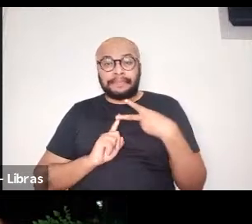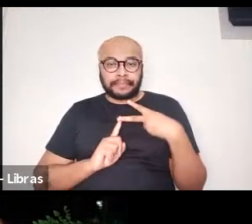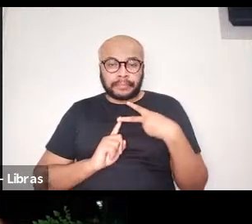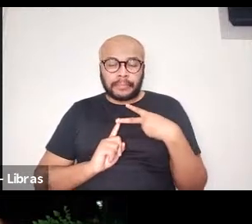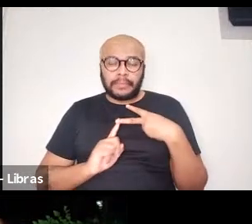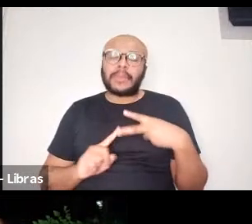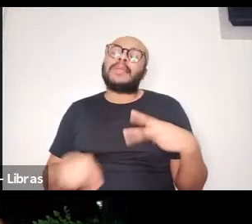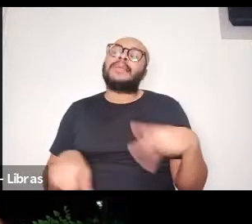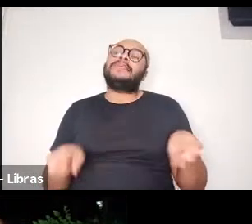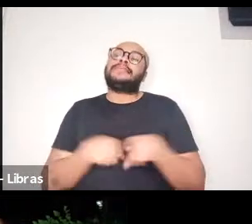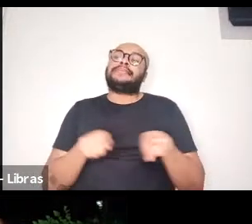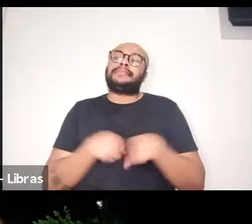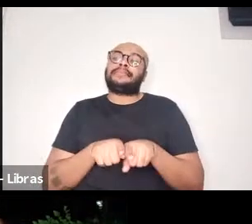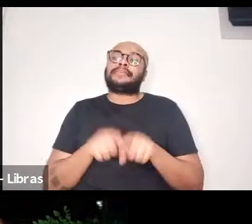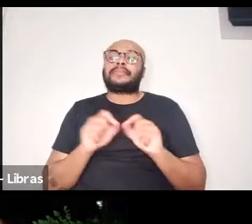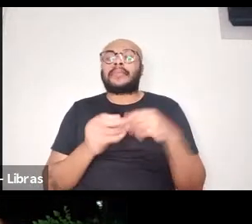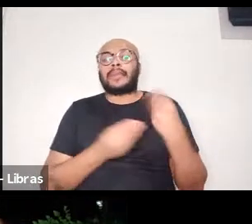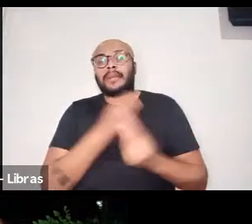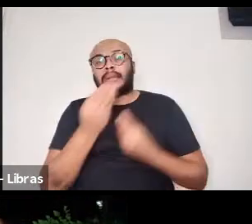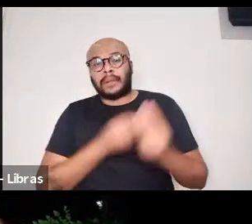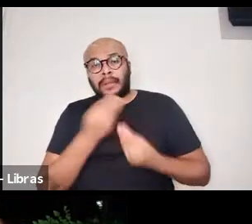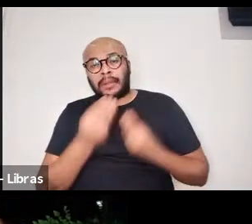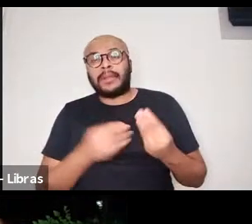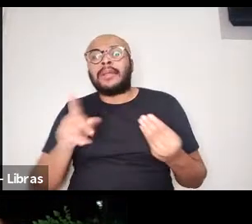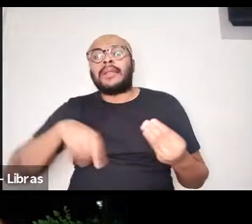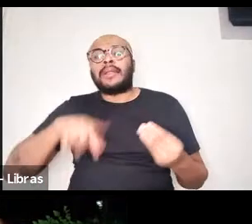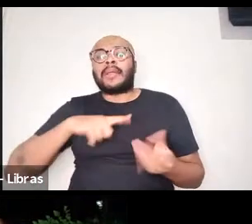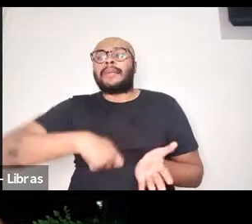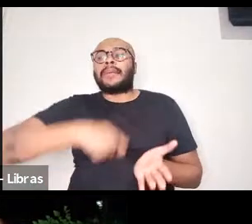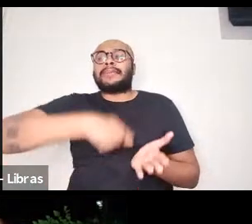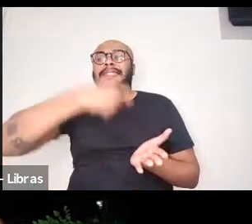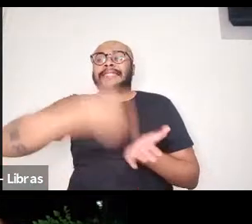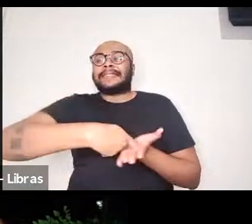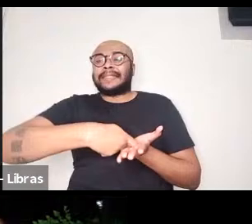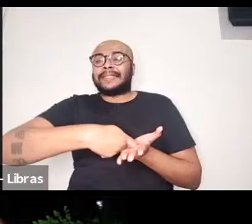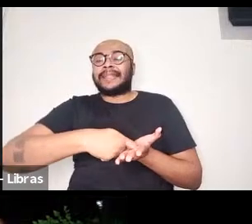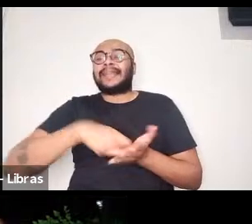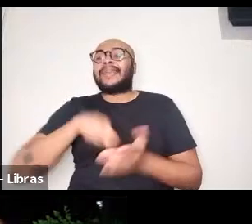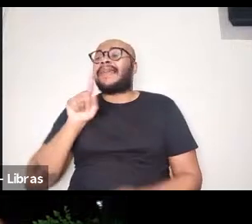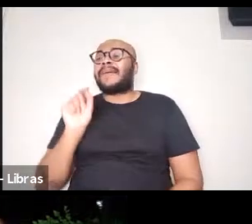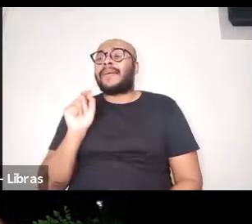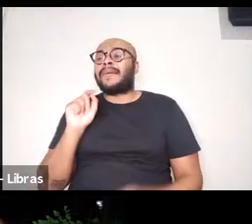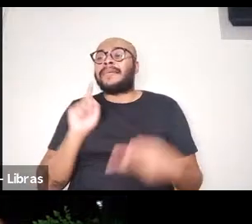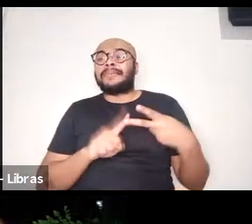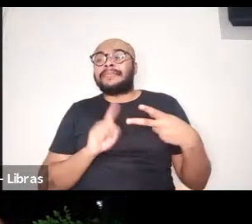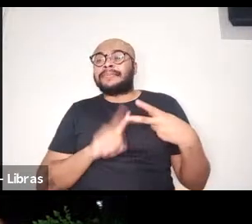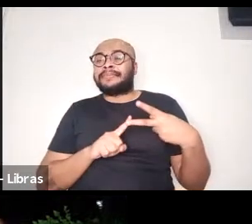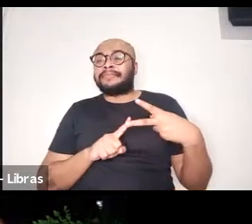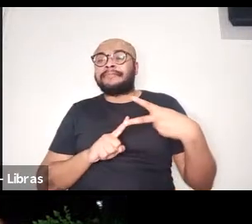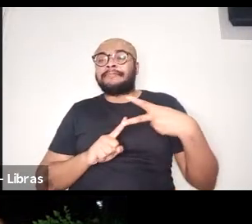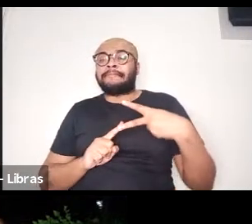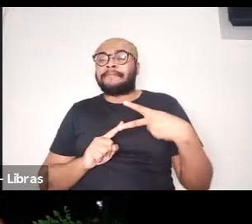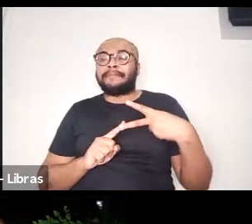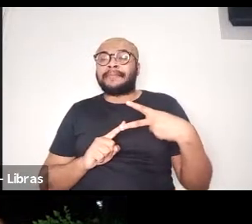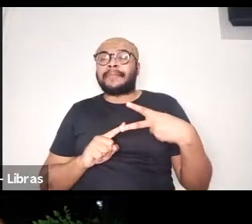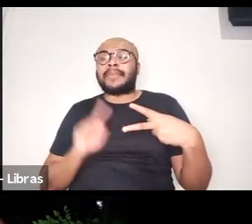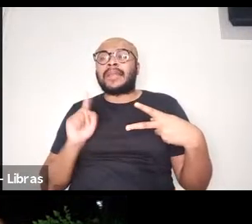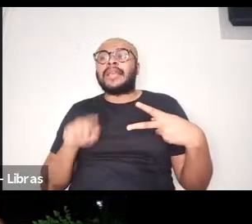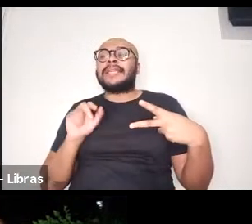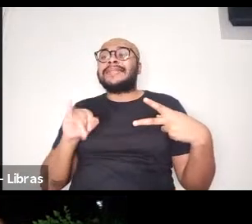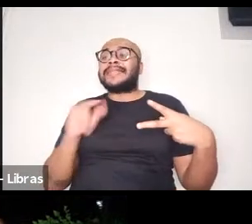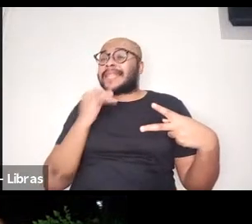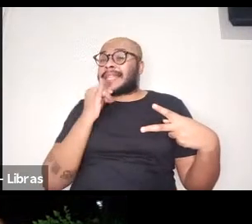dimensão, ela carrega uma obrigação que nos remete à segunda dimensão, porque se eu